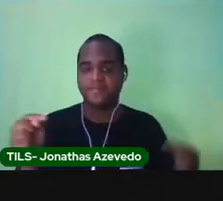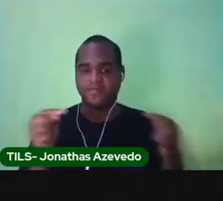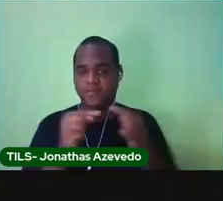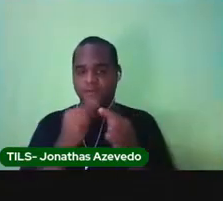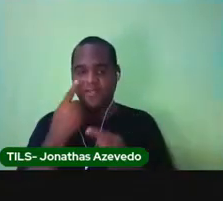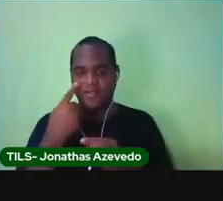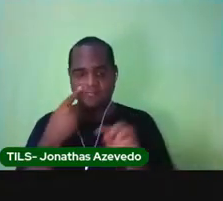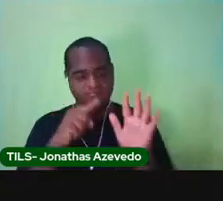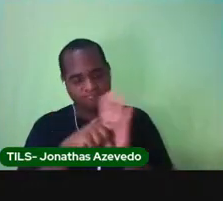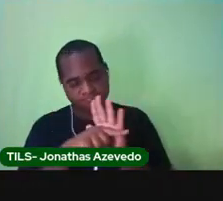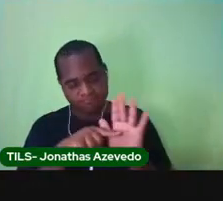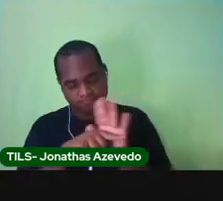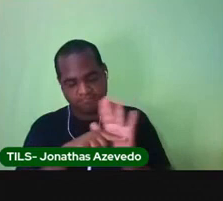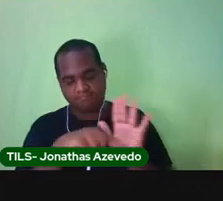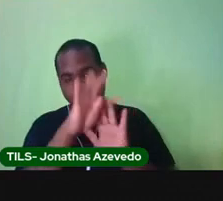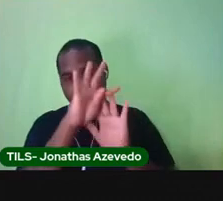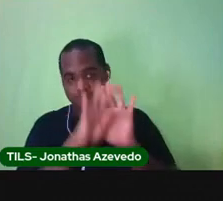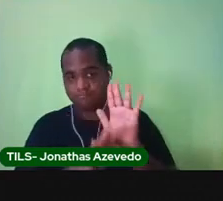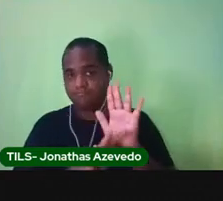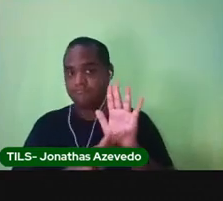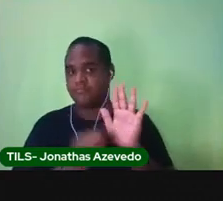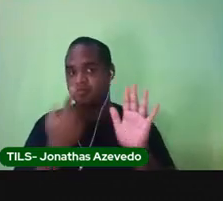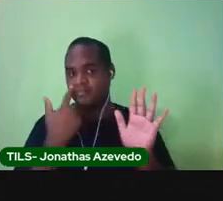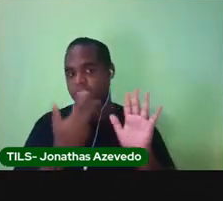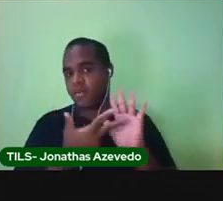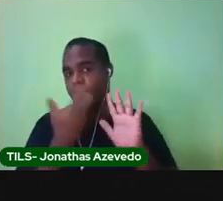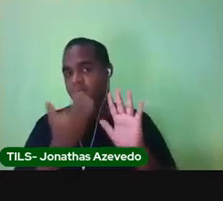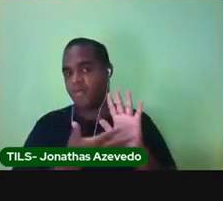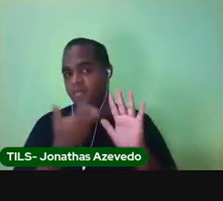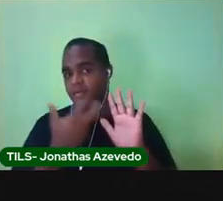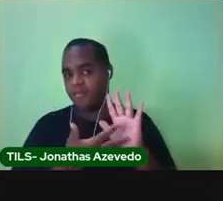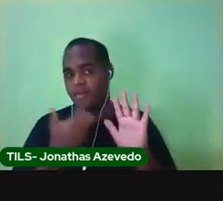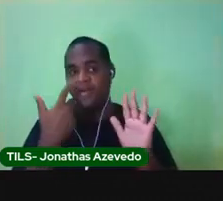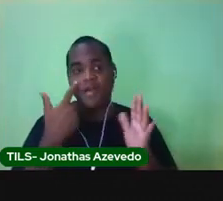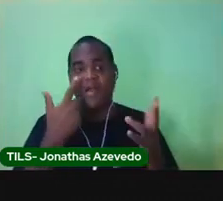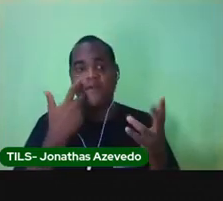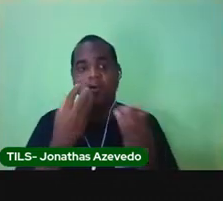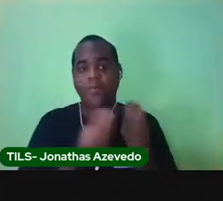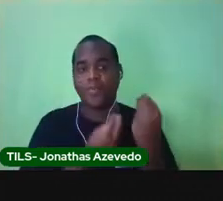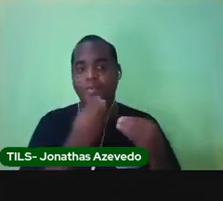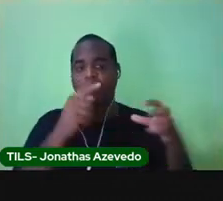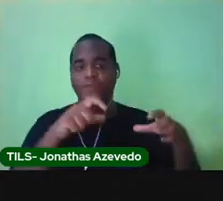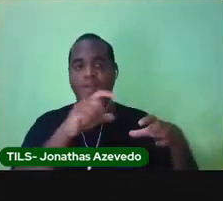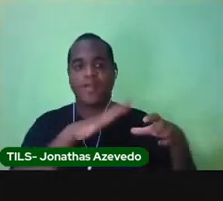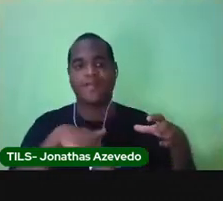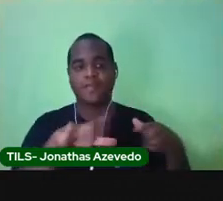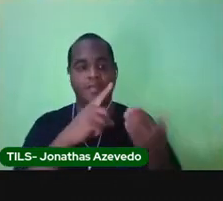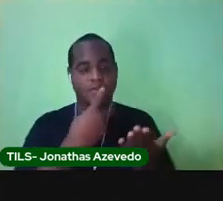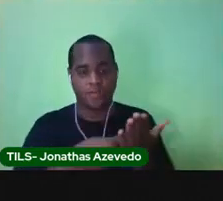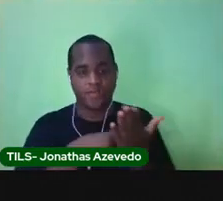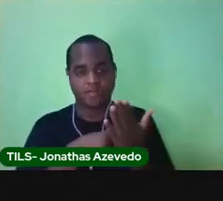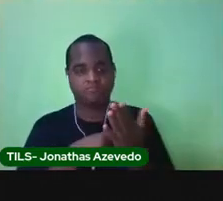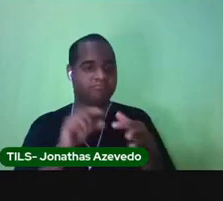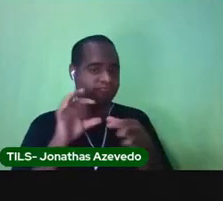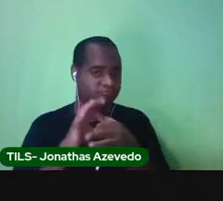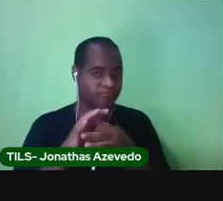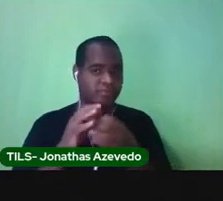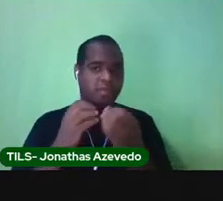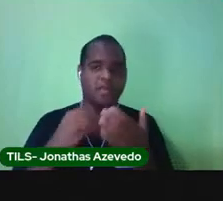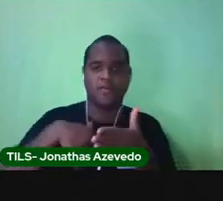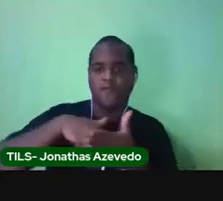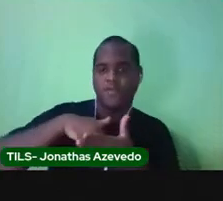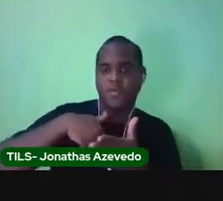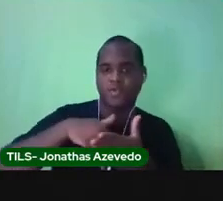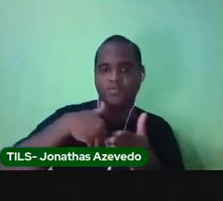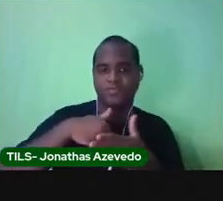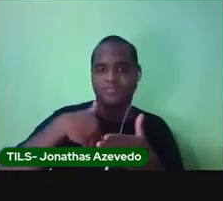investigar o texto e você vai identificar o local combinado para jogar o futebol.